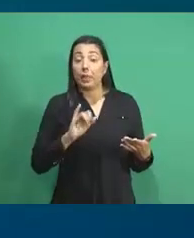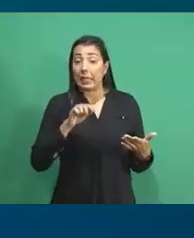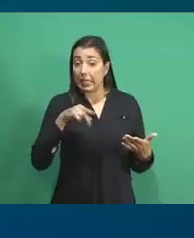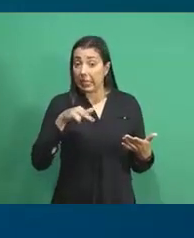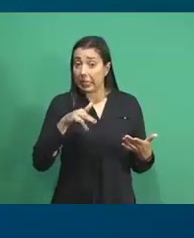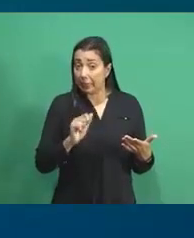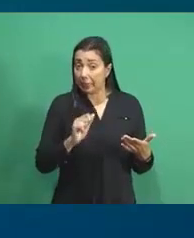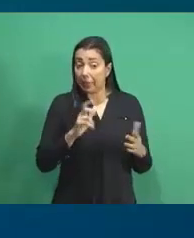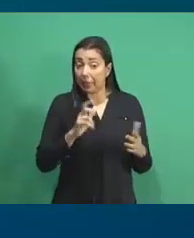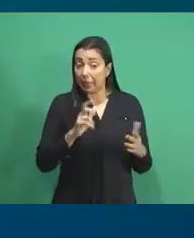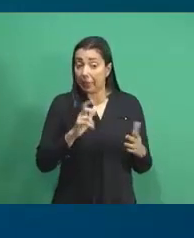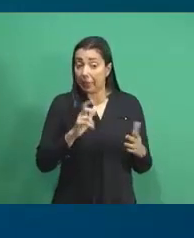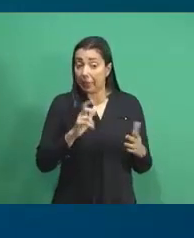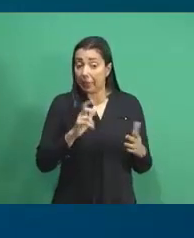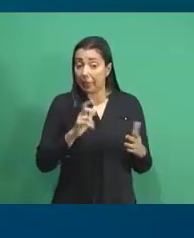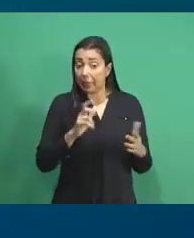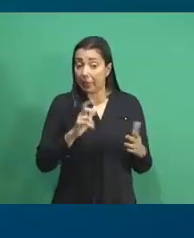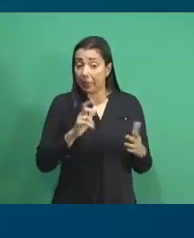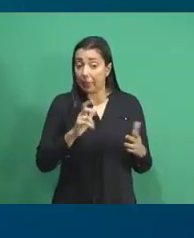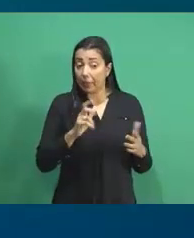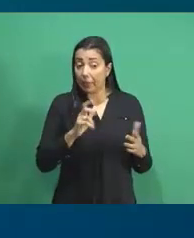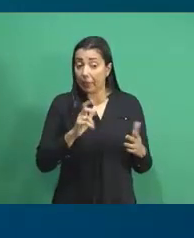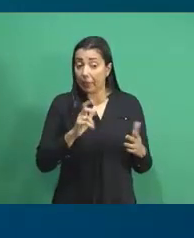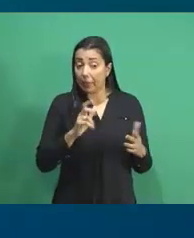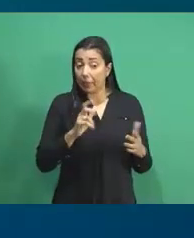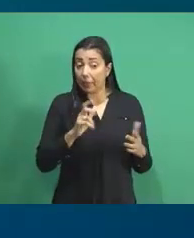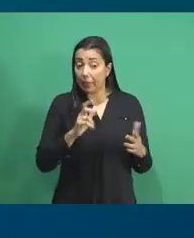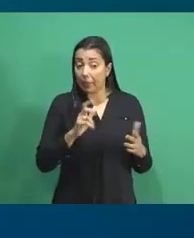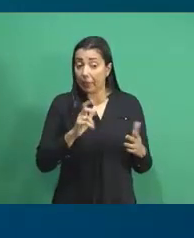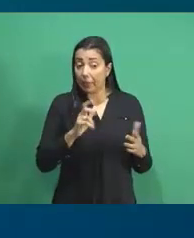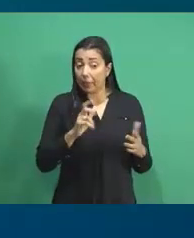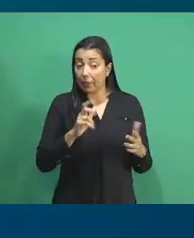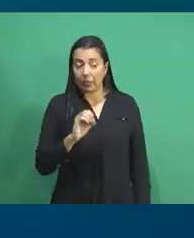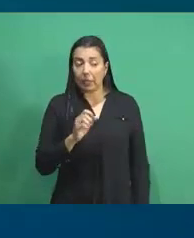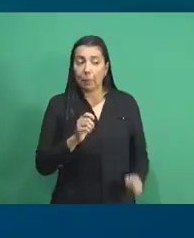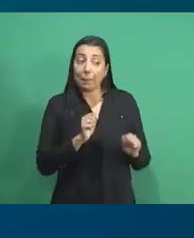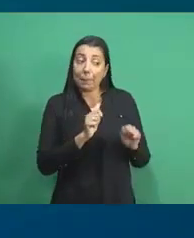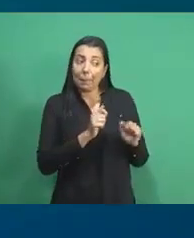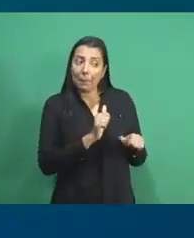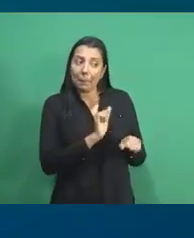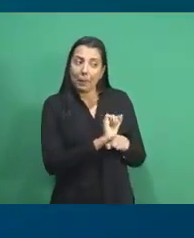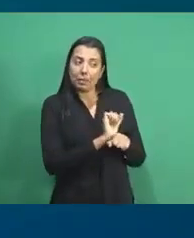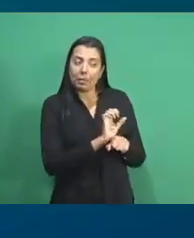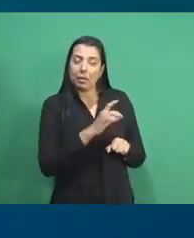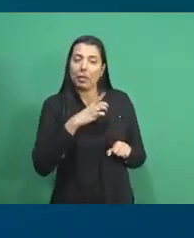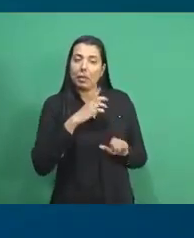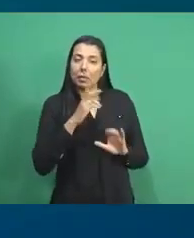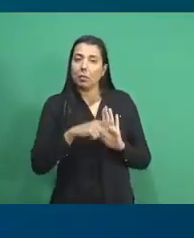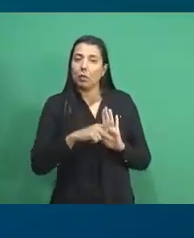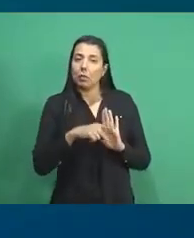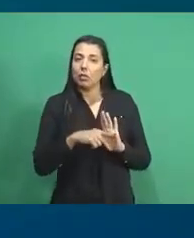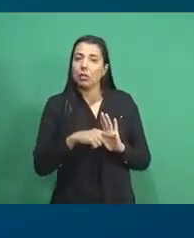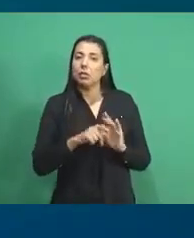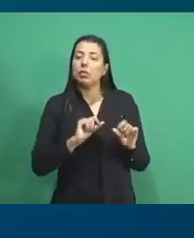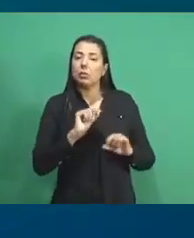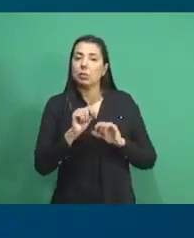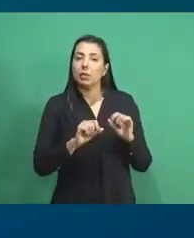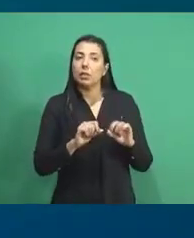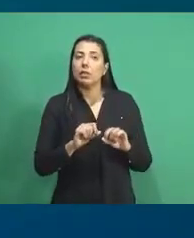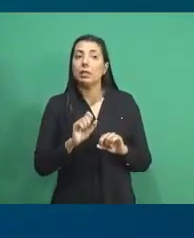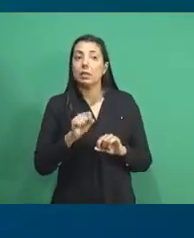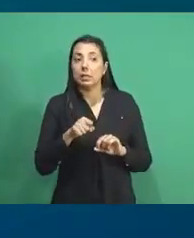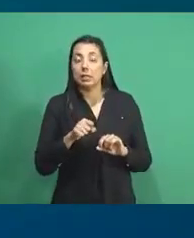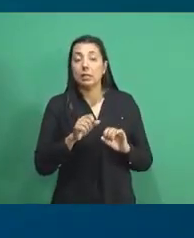de projetos, nós atualmente temos em torno de 140, apesar de termos projetos de grande porte,